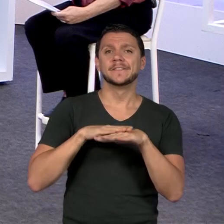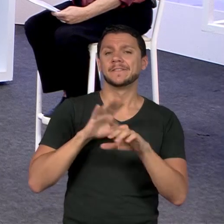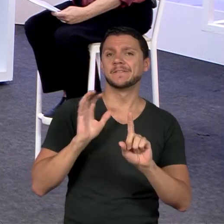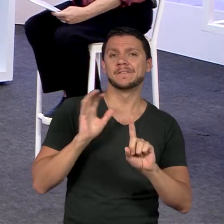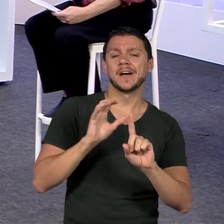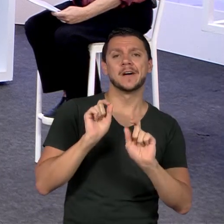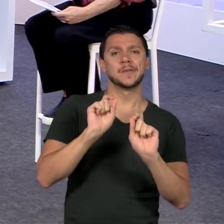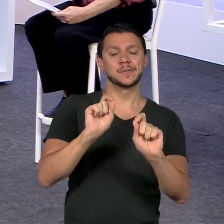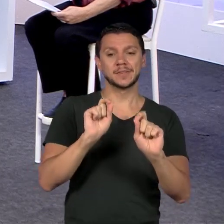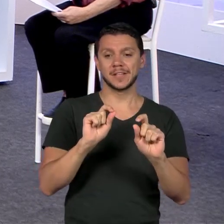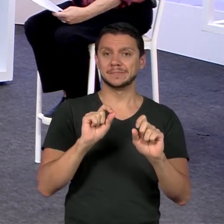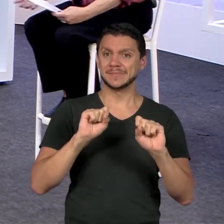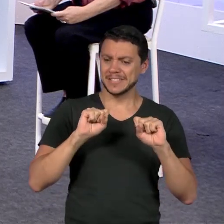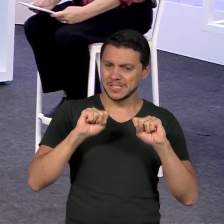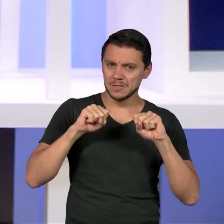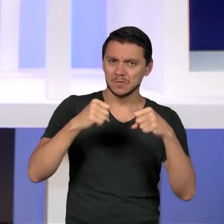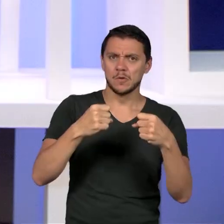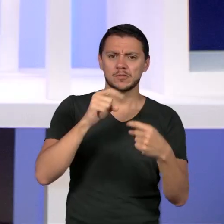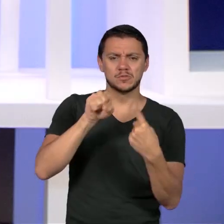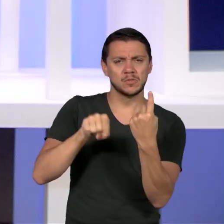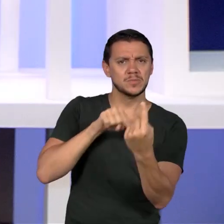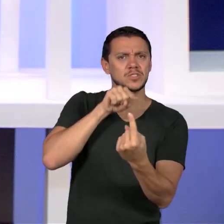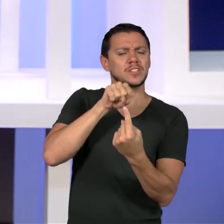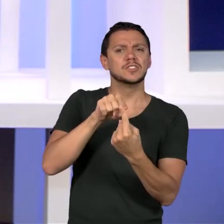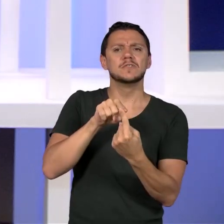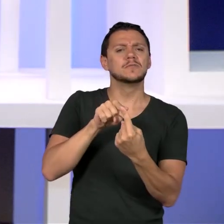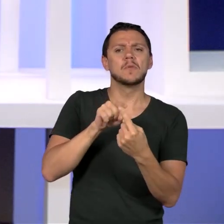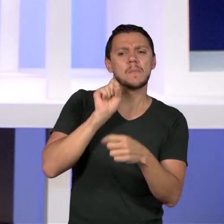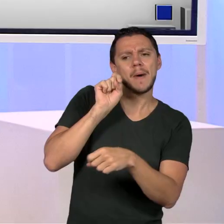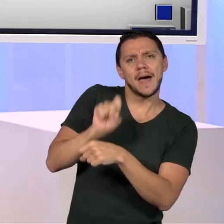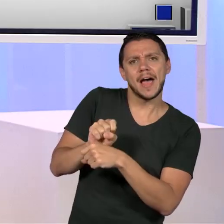esforço para superá-la seja grandioso.